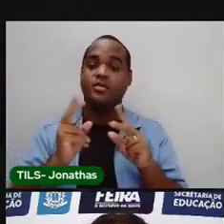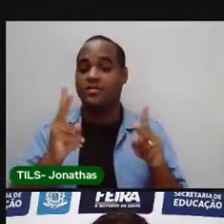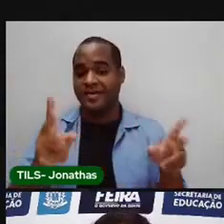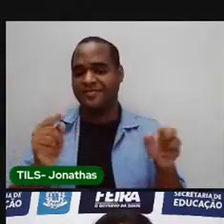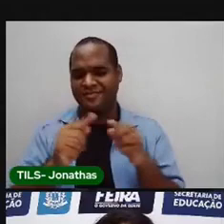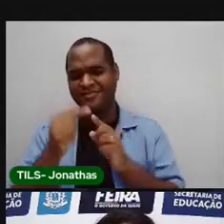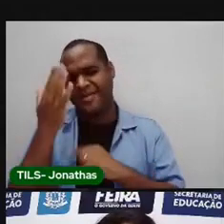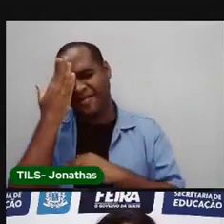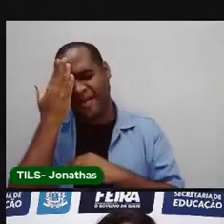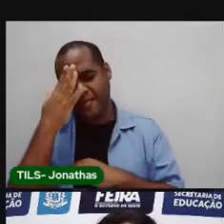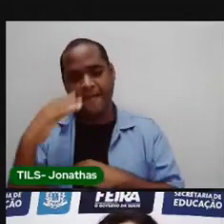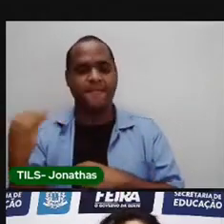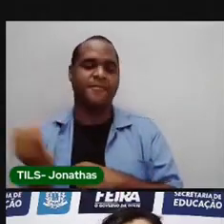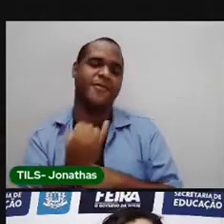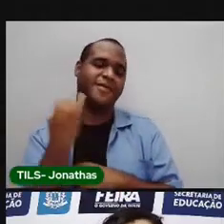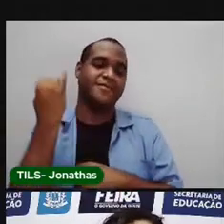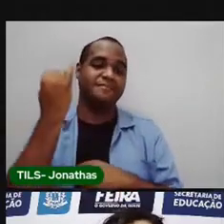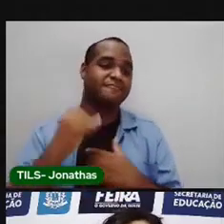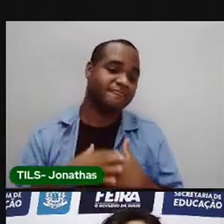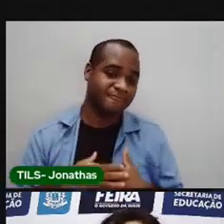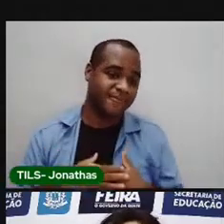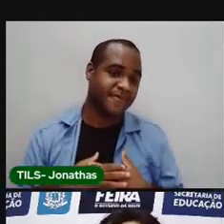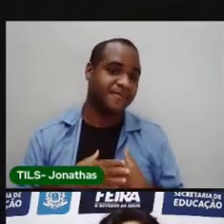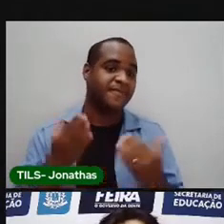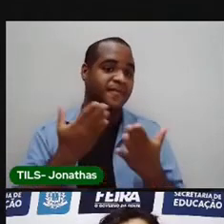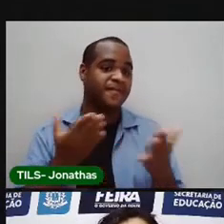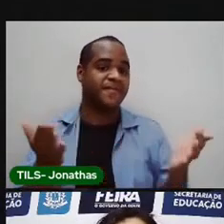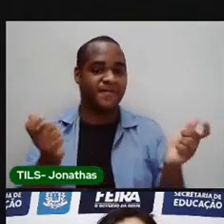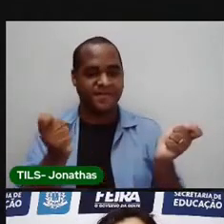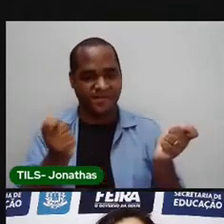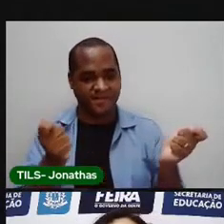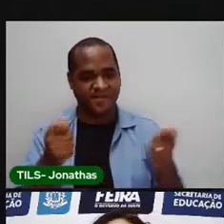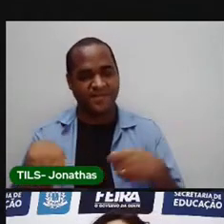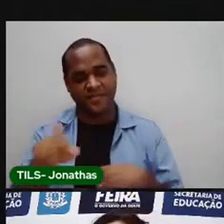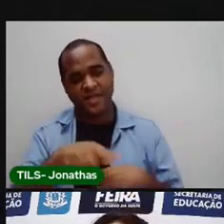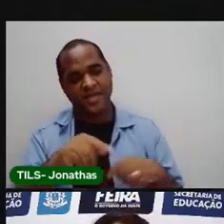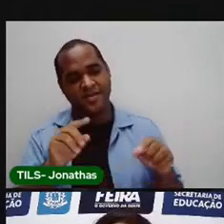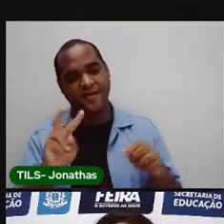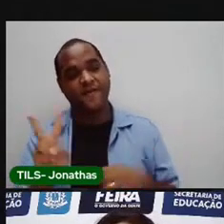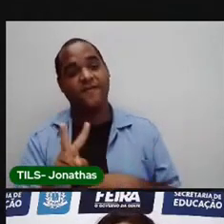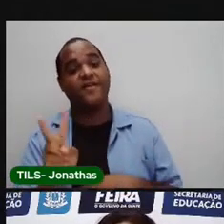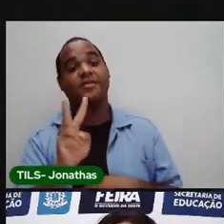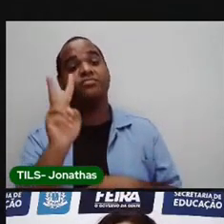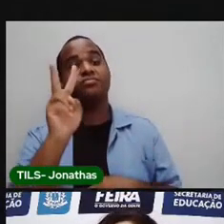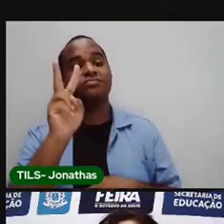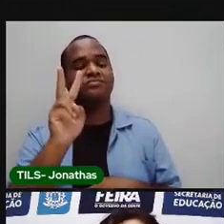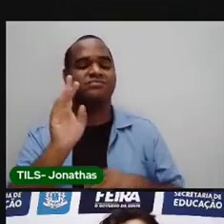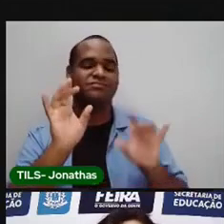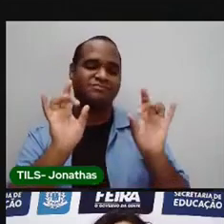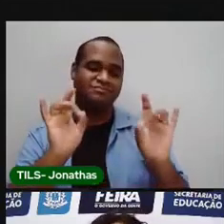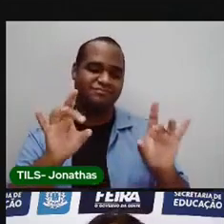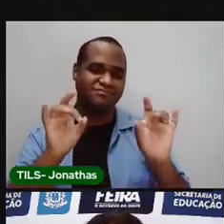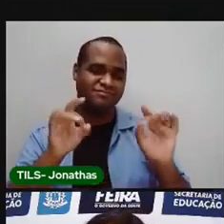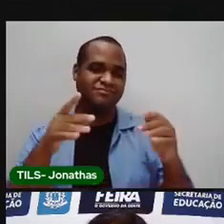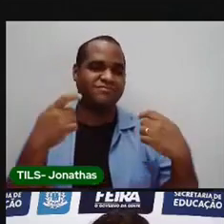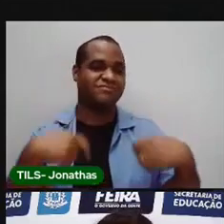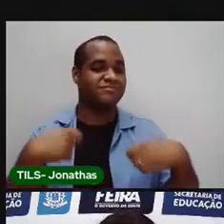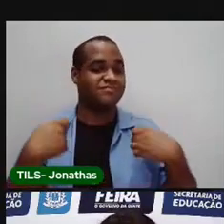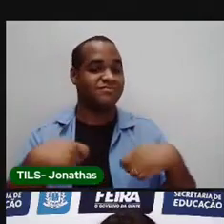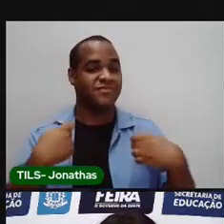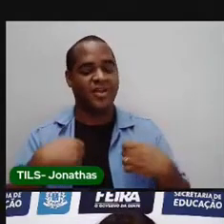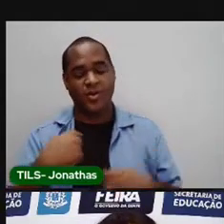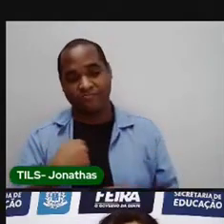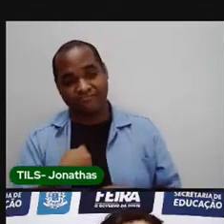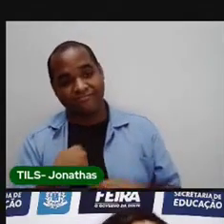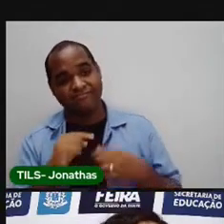muito importantes. Por isso que a gente precisa valorizar o nosso tempo. O tempo que a gente tem para